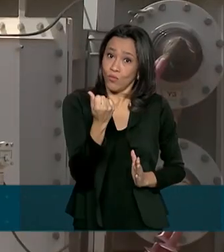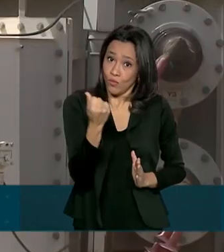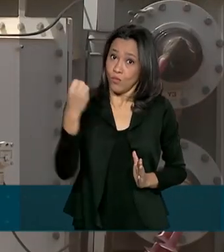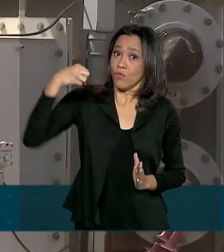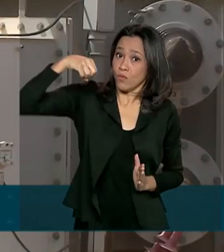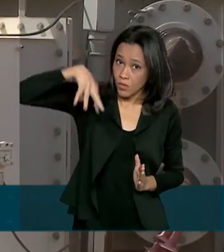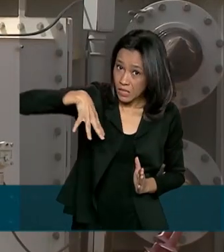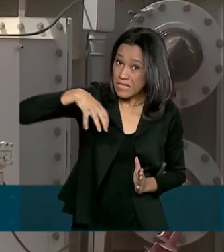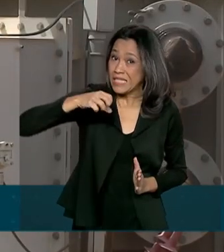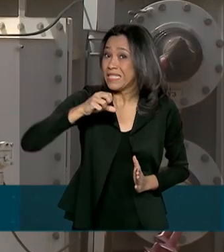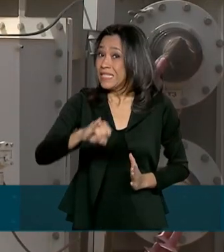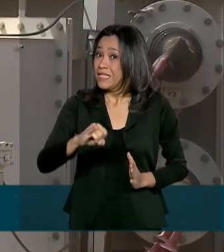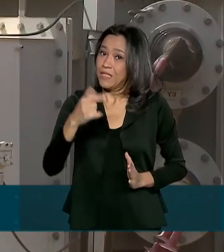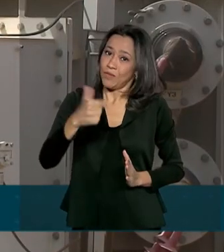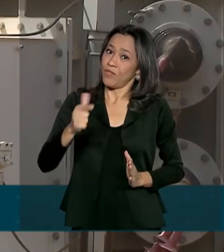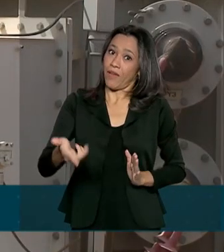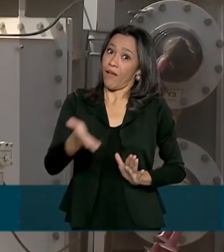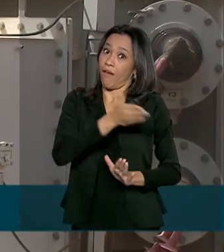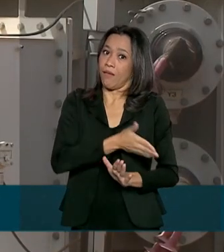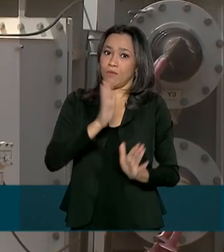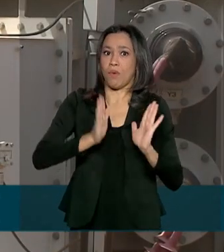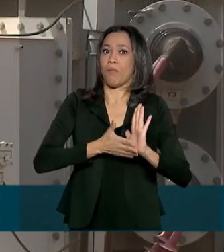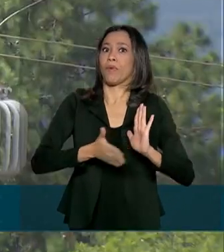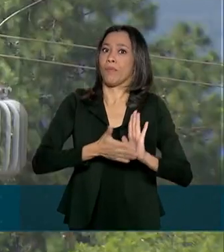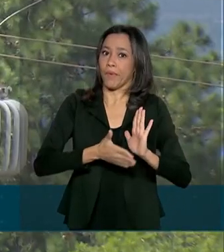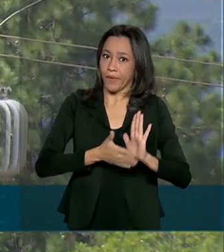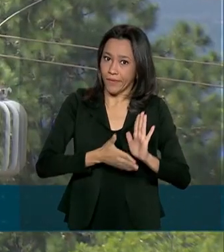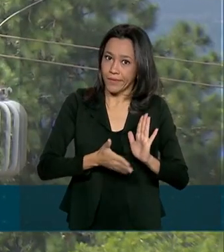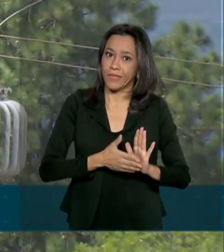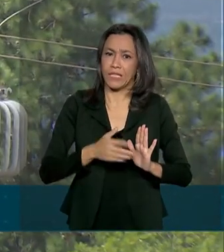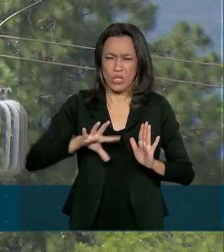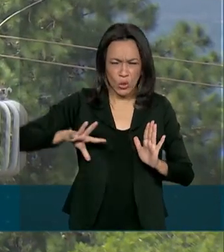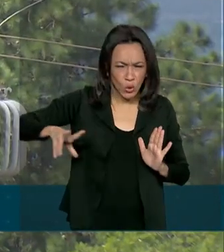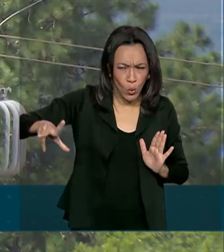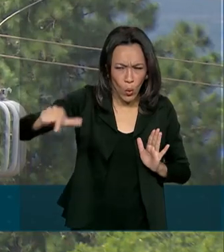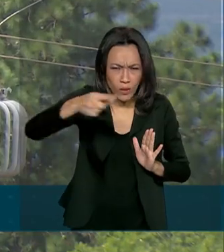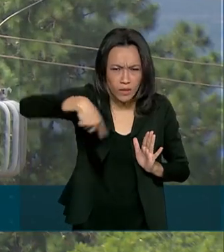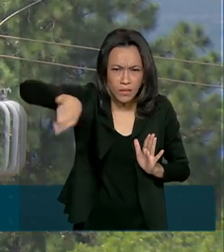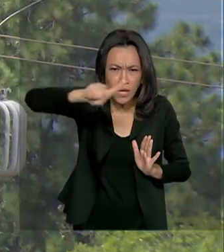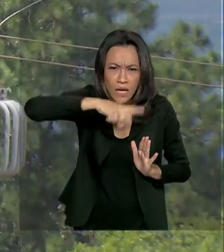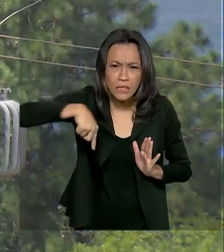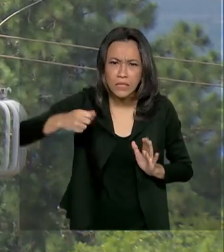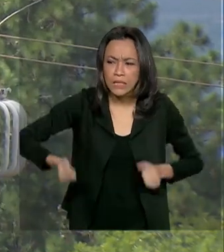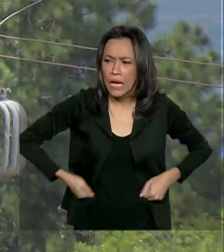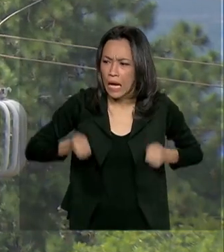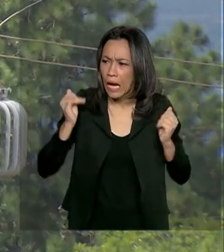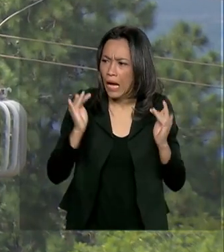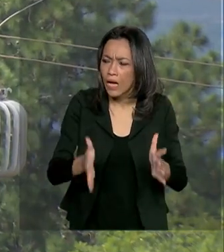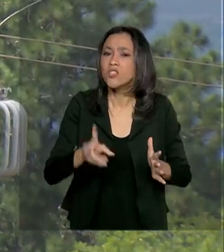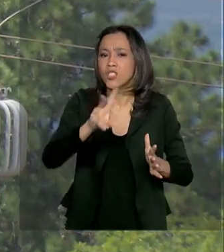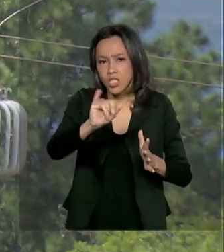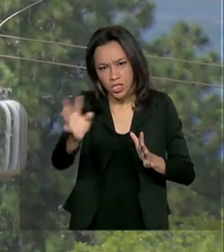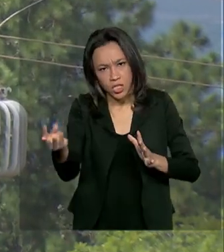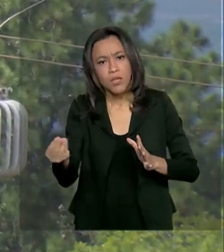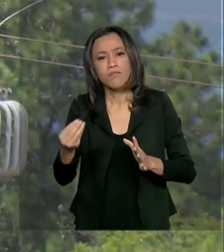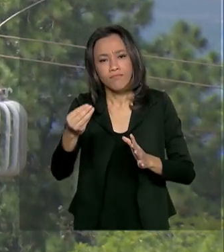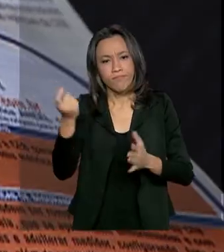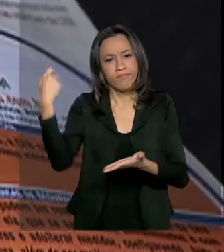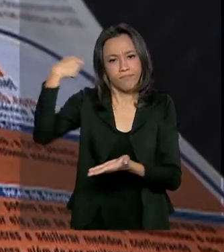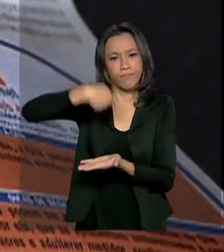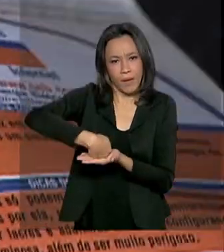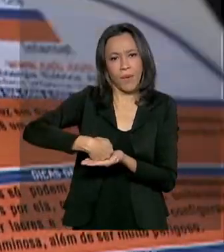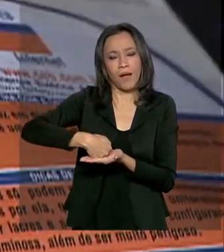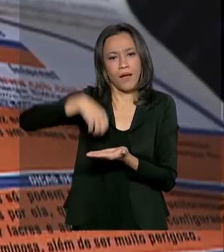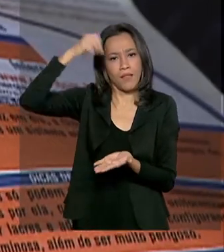Se não houvesse a proposta da conta Covid-19, todas essas despesas seriam incluídas integralmente